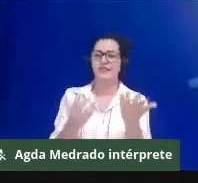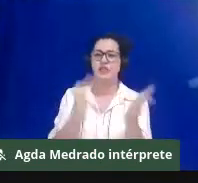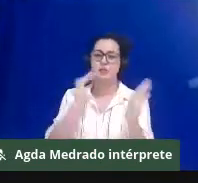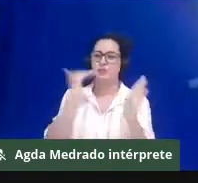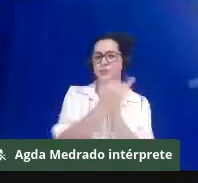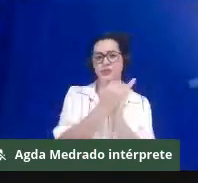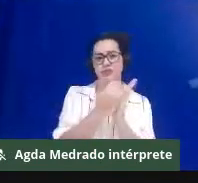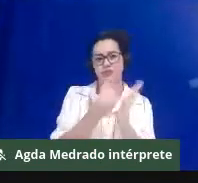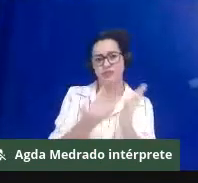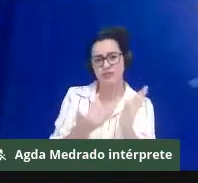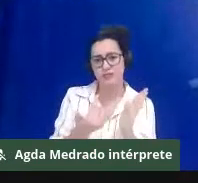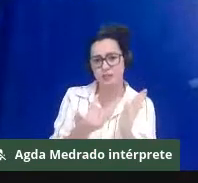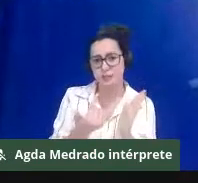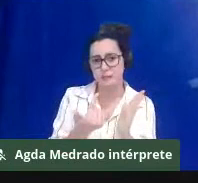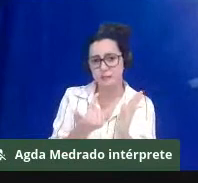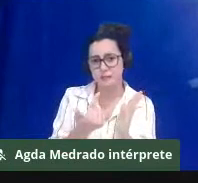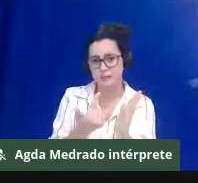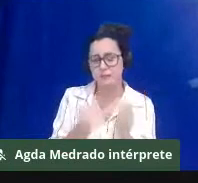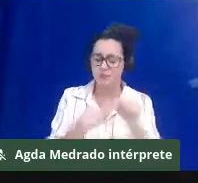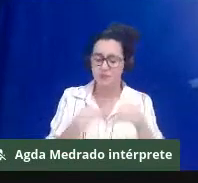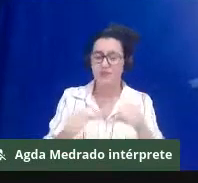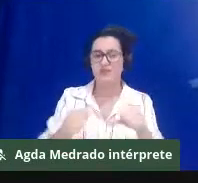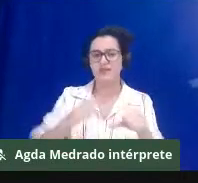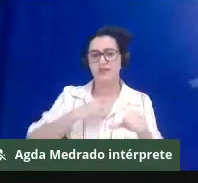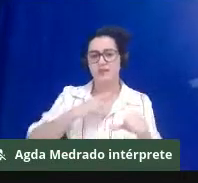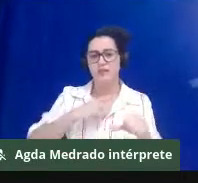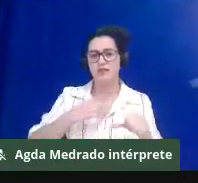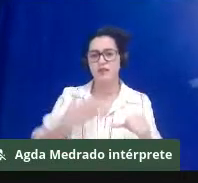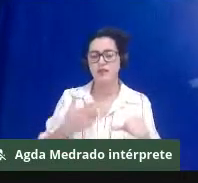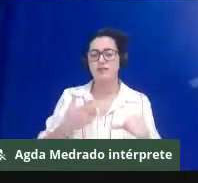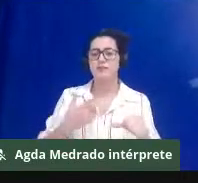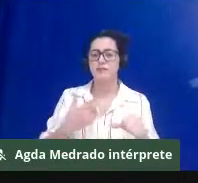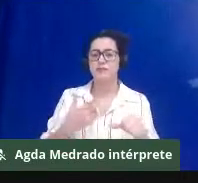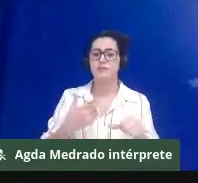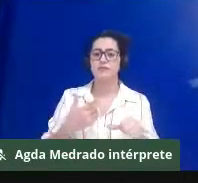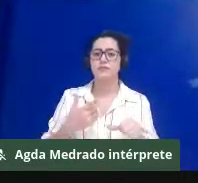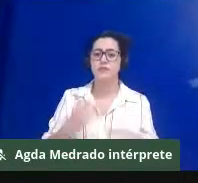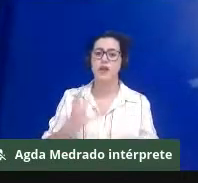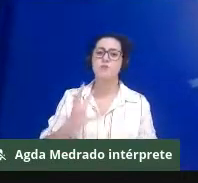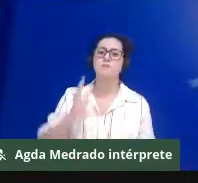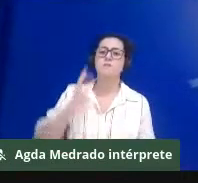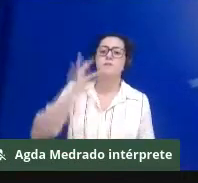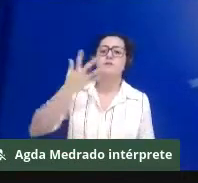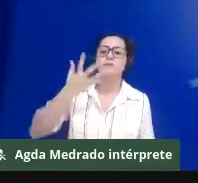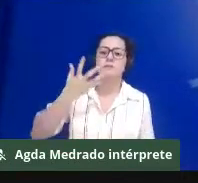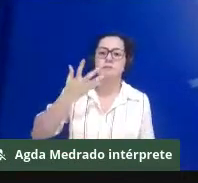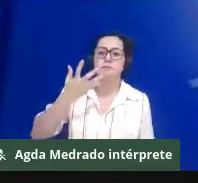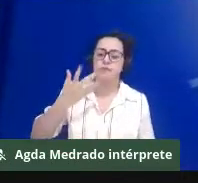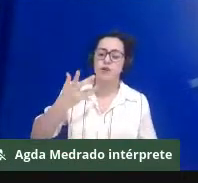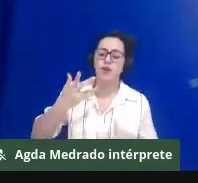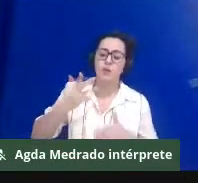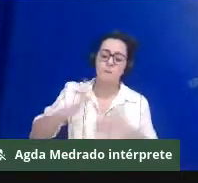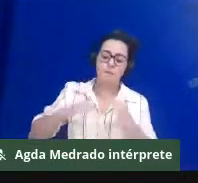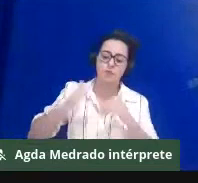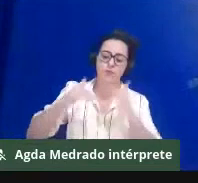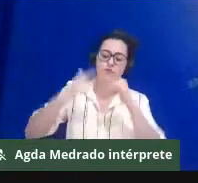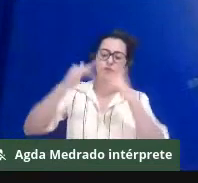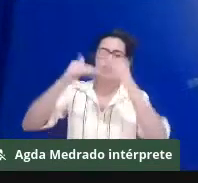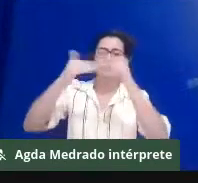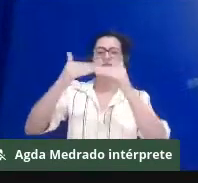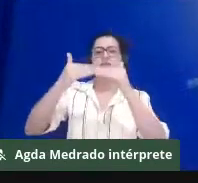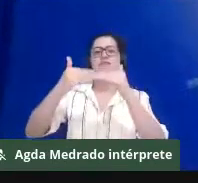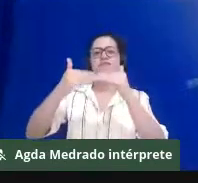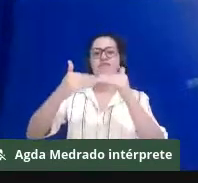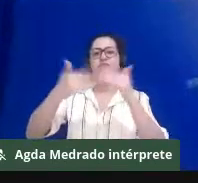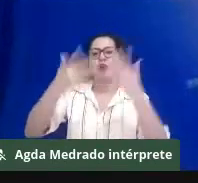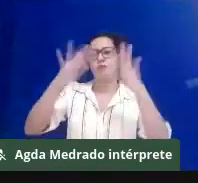investimentos, tem provocado aí um processo de degradação ambiental muito grande, não por acaso,